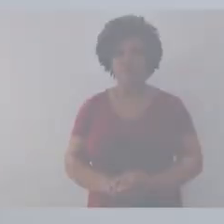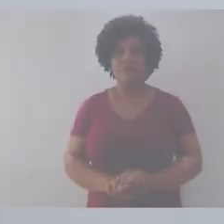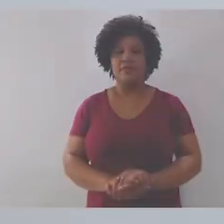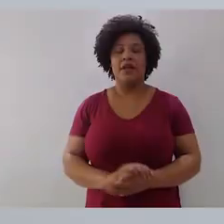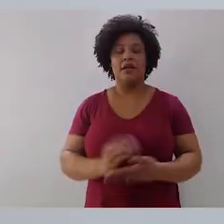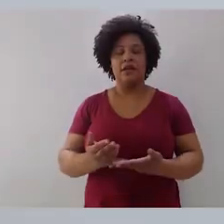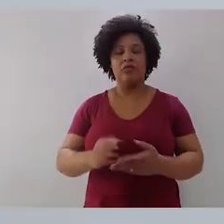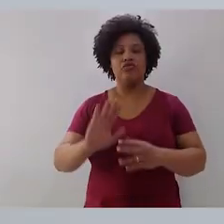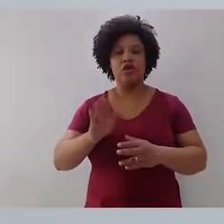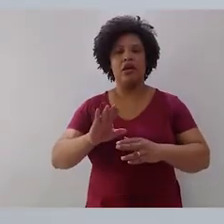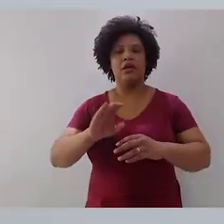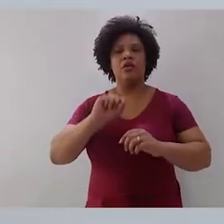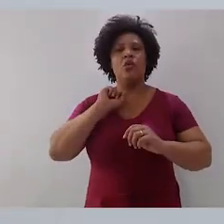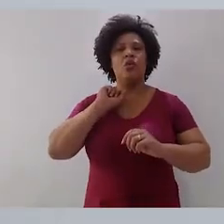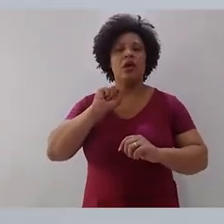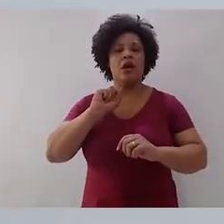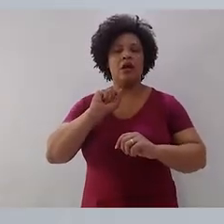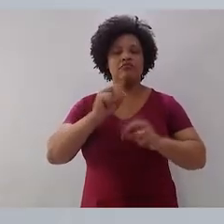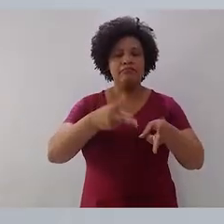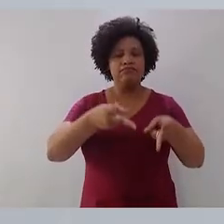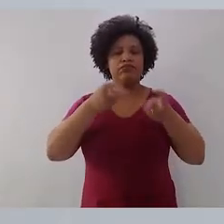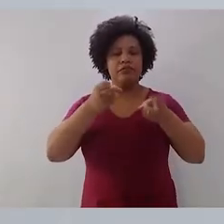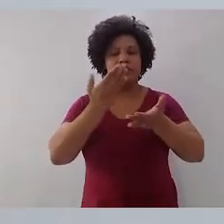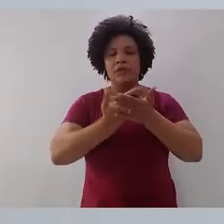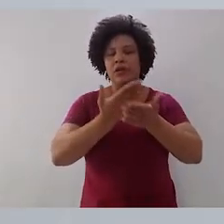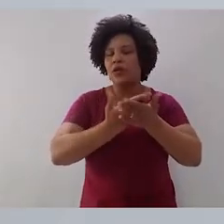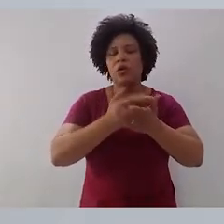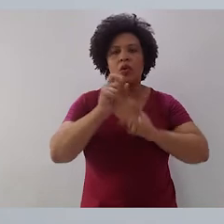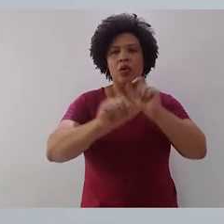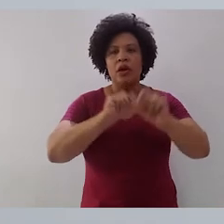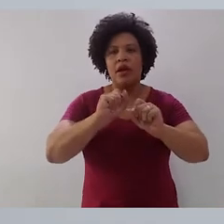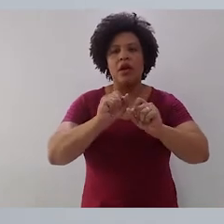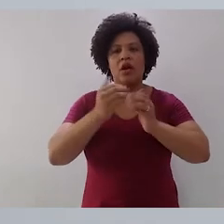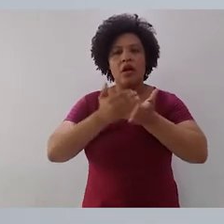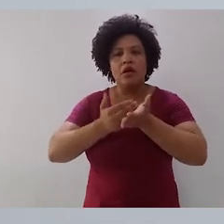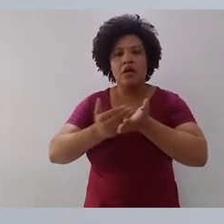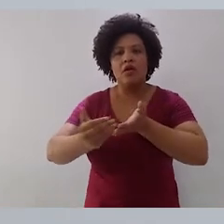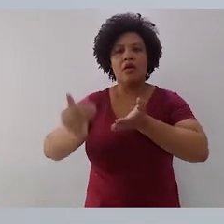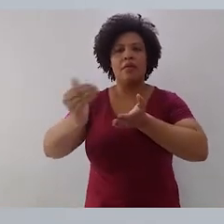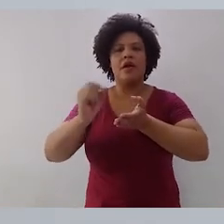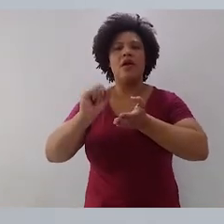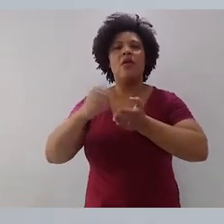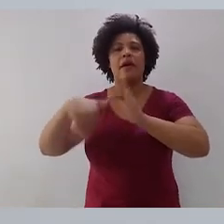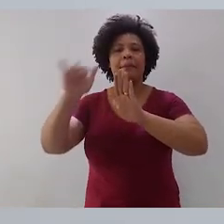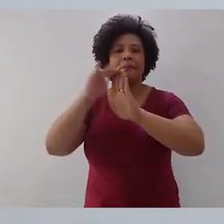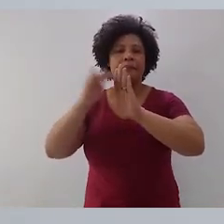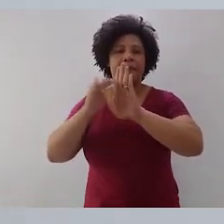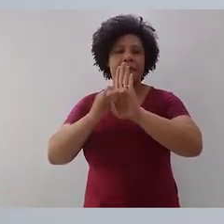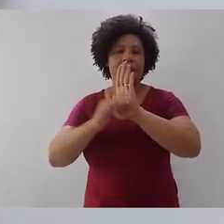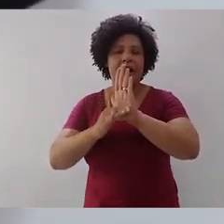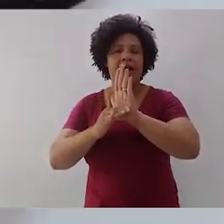Visto o que a retórica estuda, vamos estudar agora as etapas da elaboração textual.